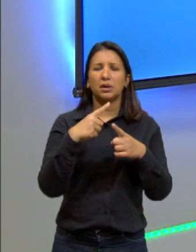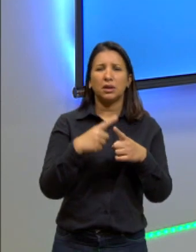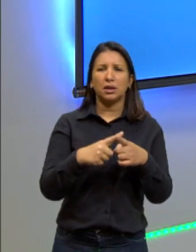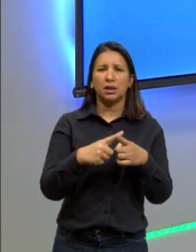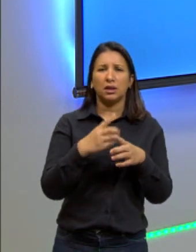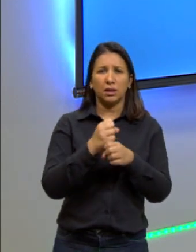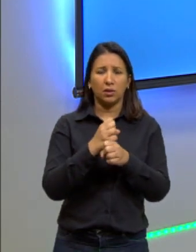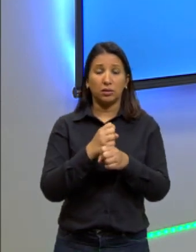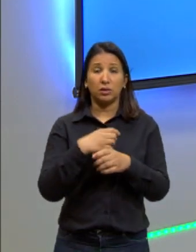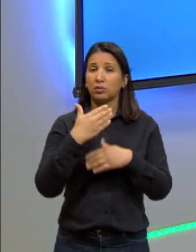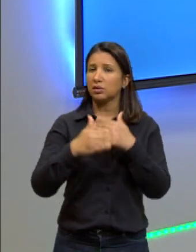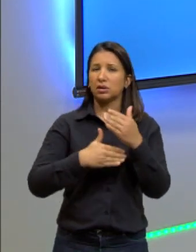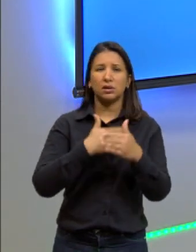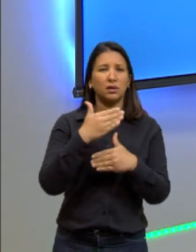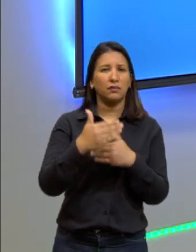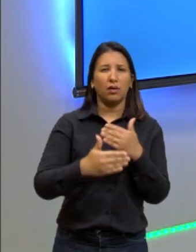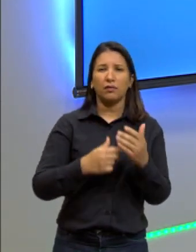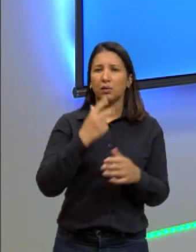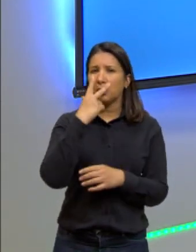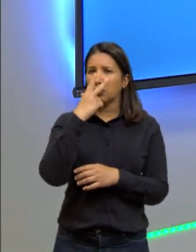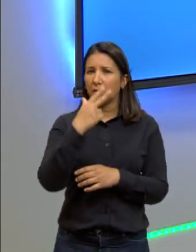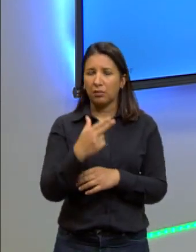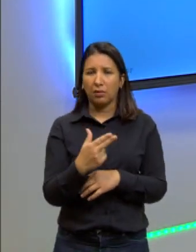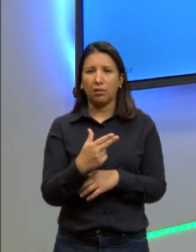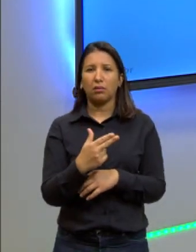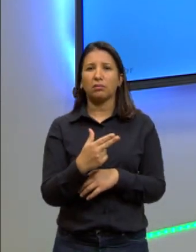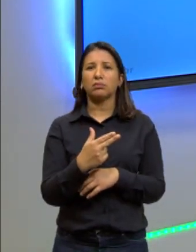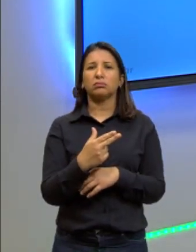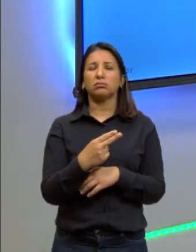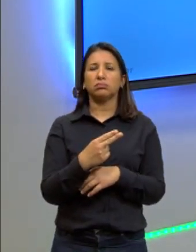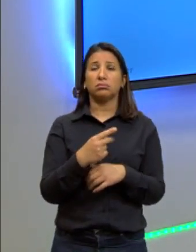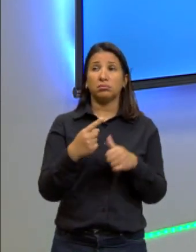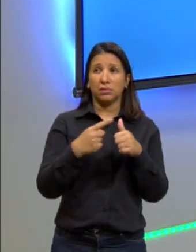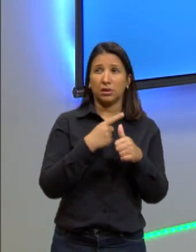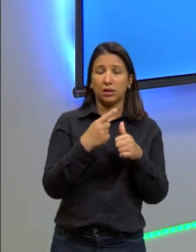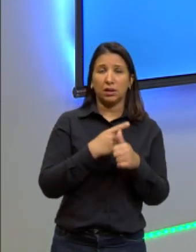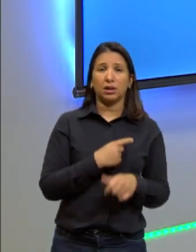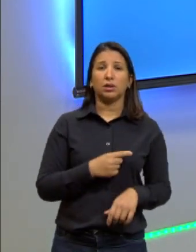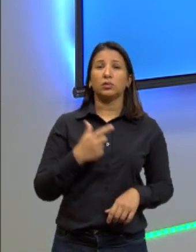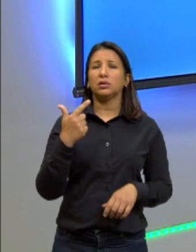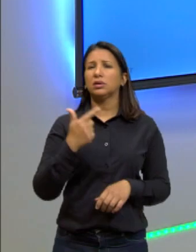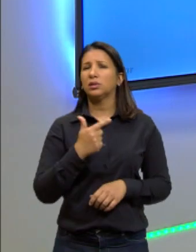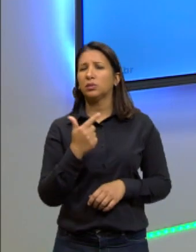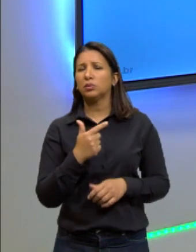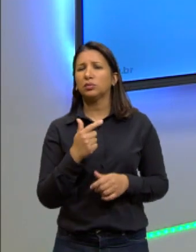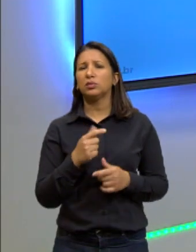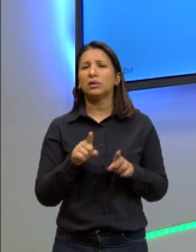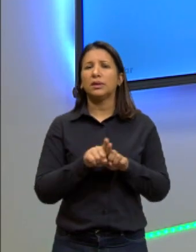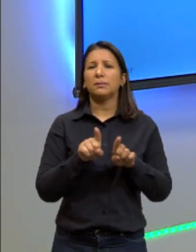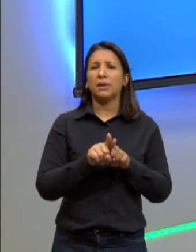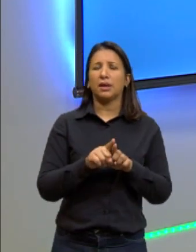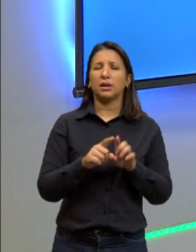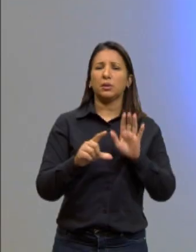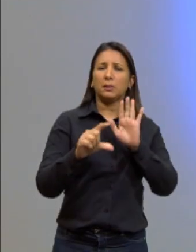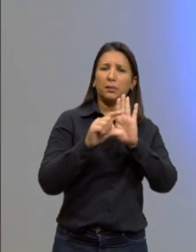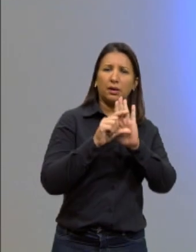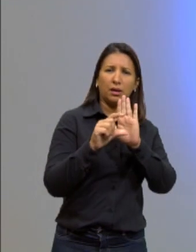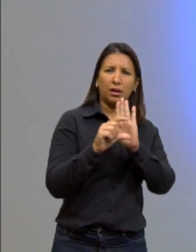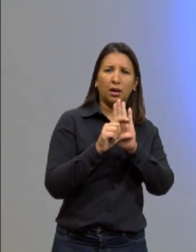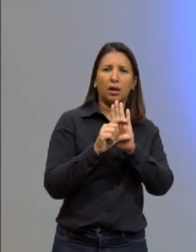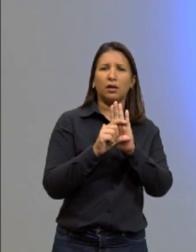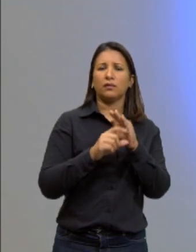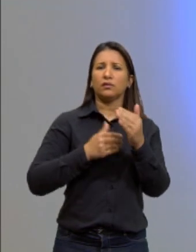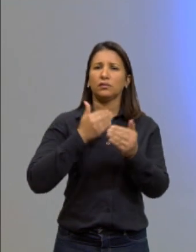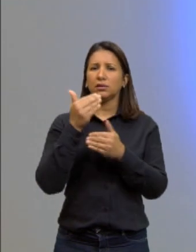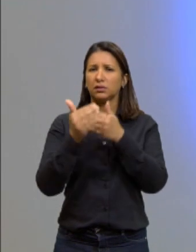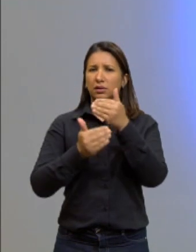desenvolve com a mesma relevância, primeiro lugar. E, segundo lugar, o parágrafo do